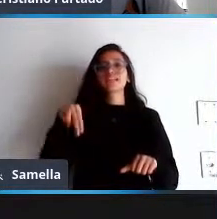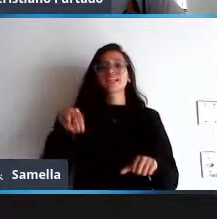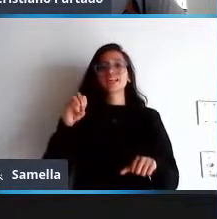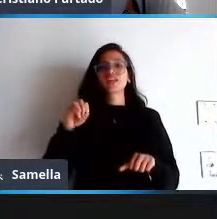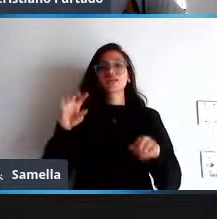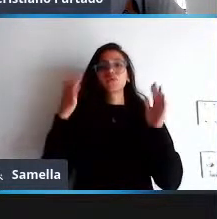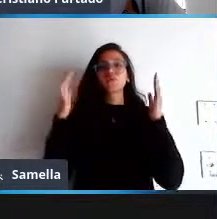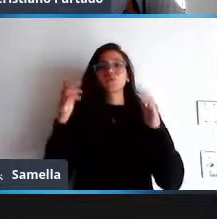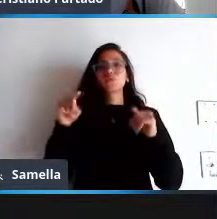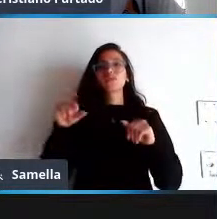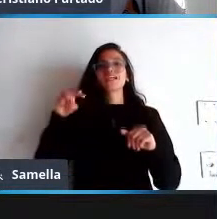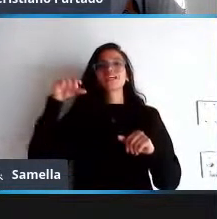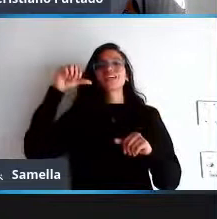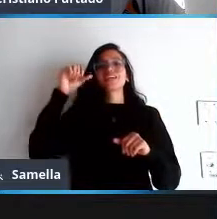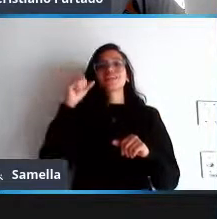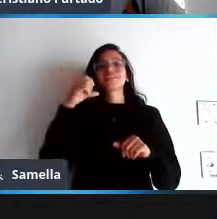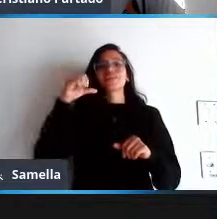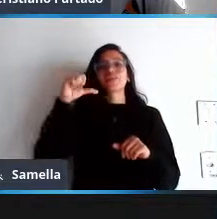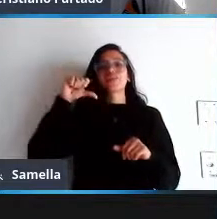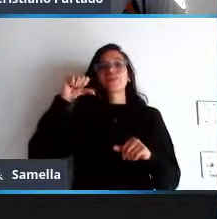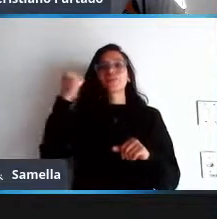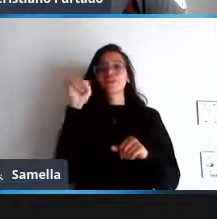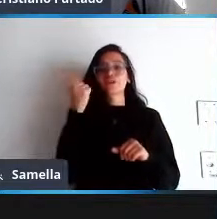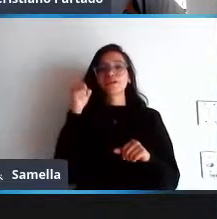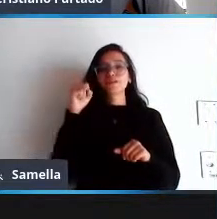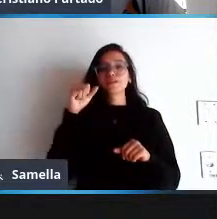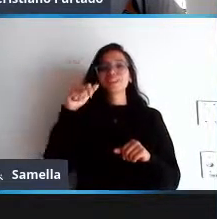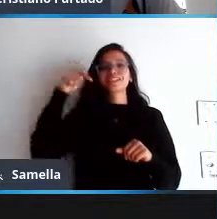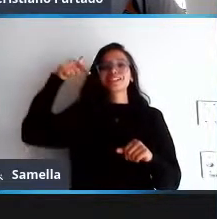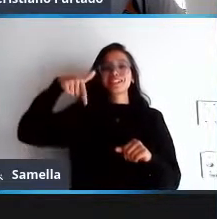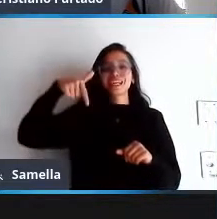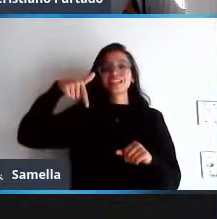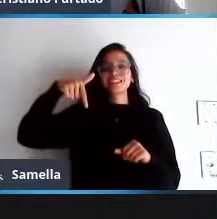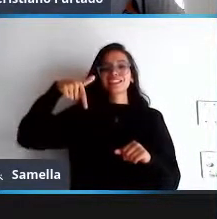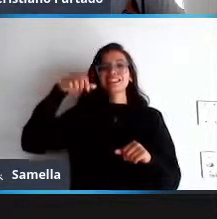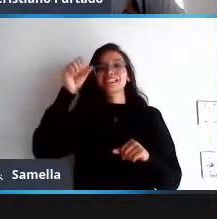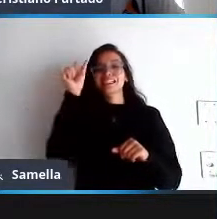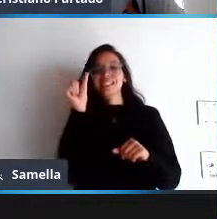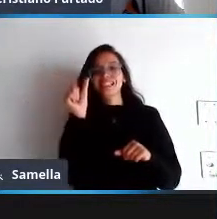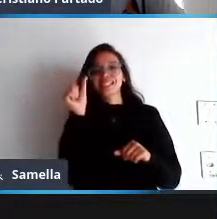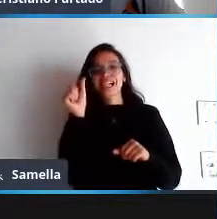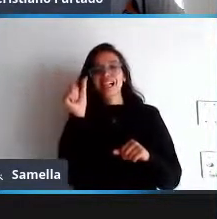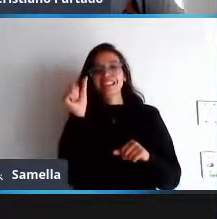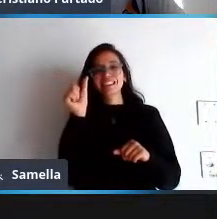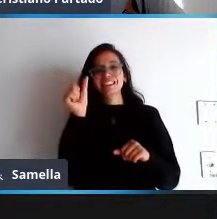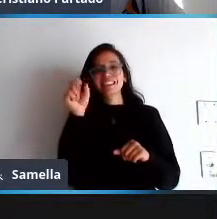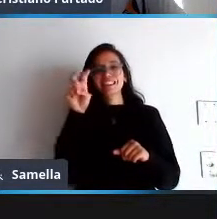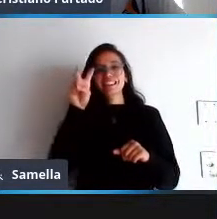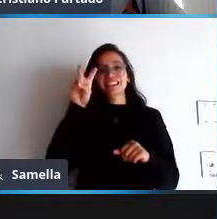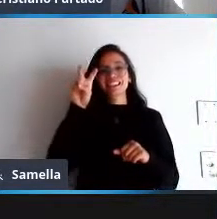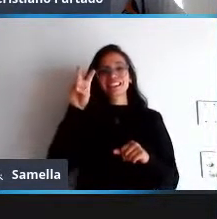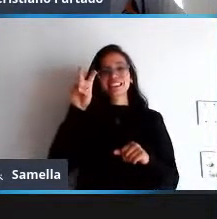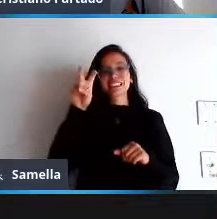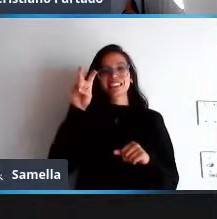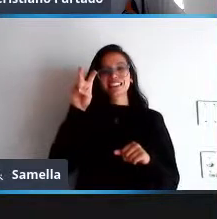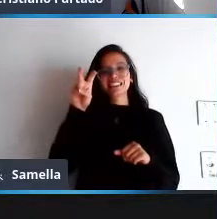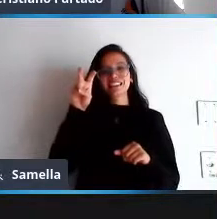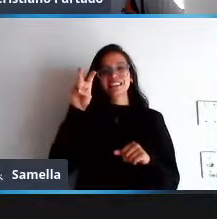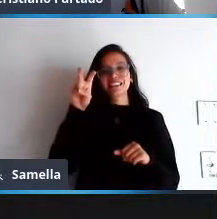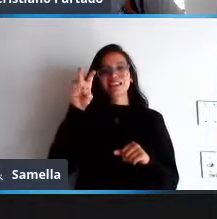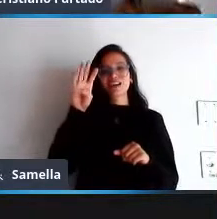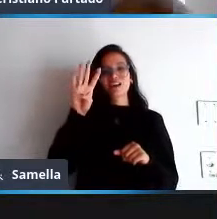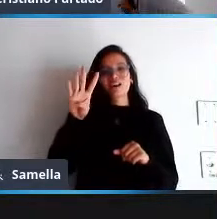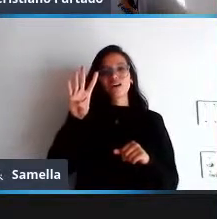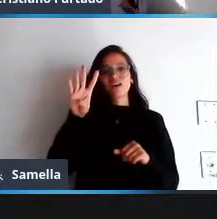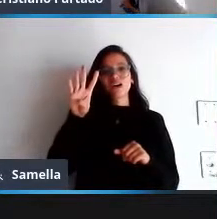9 8 7 6 cadê 5